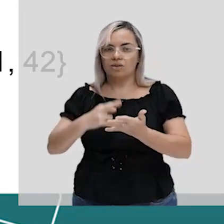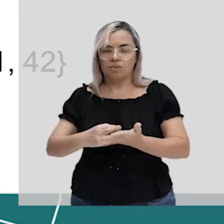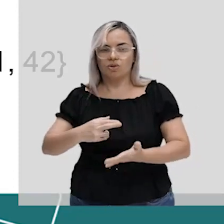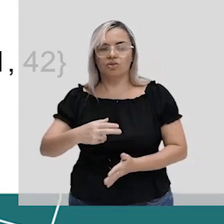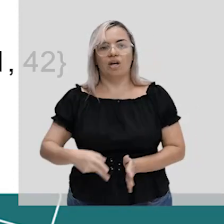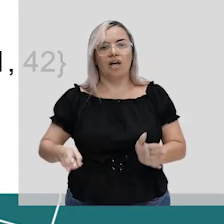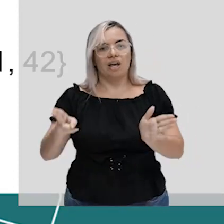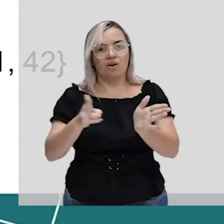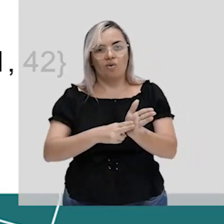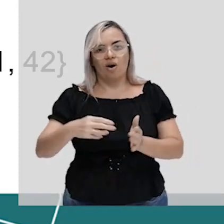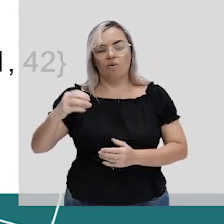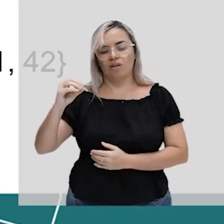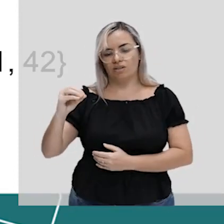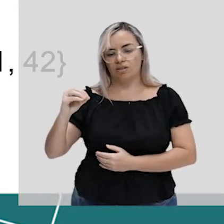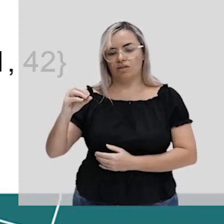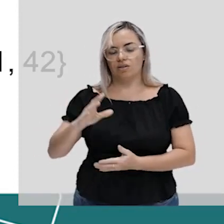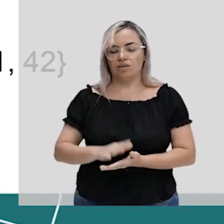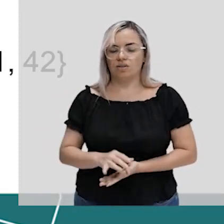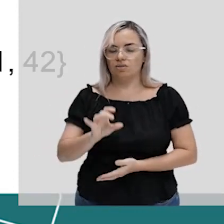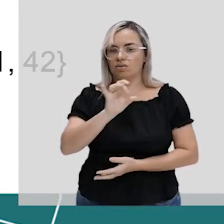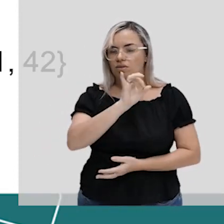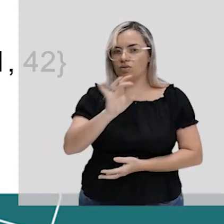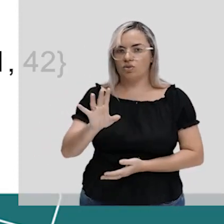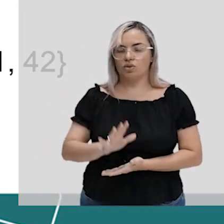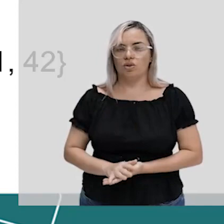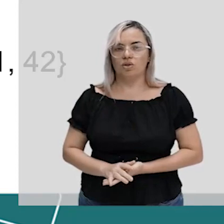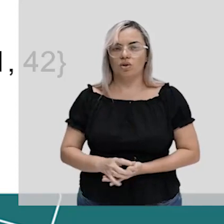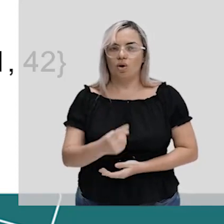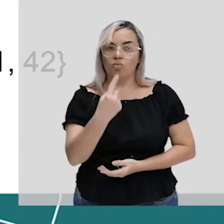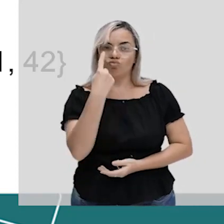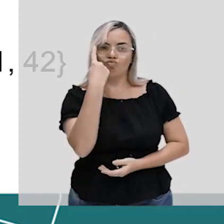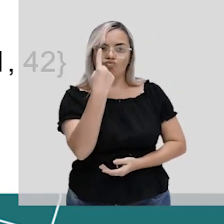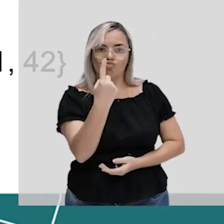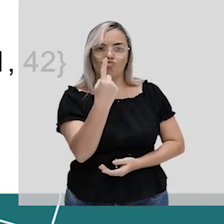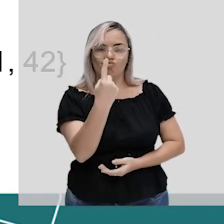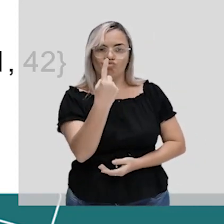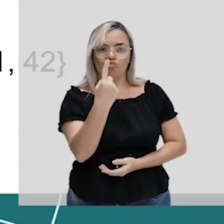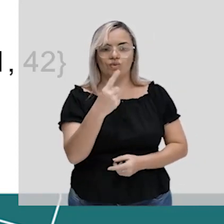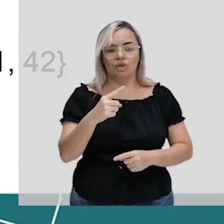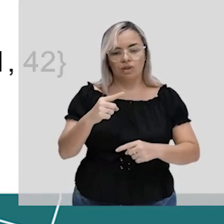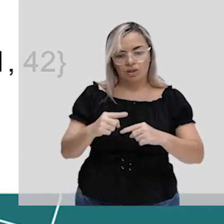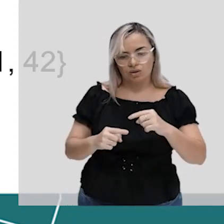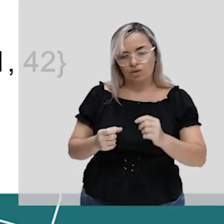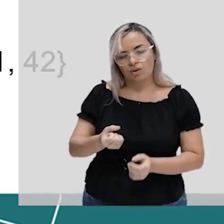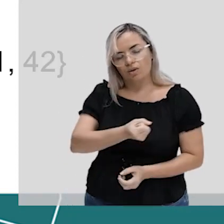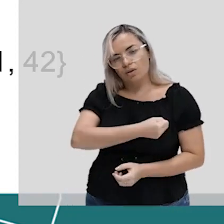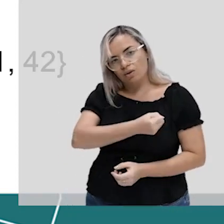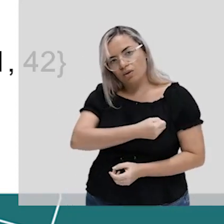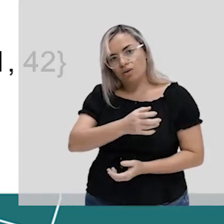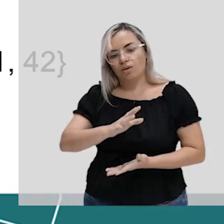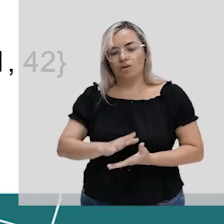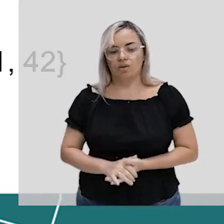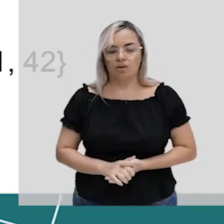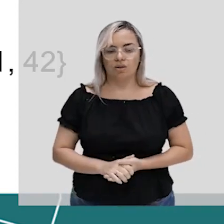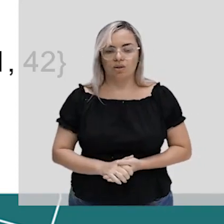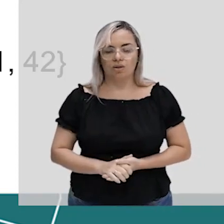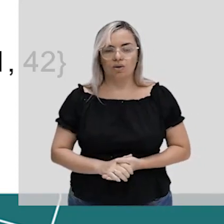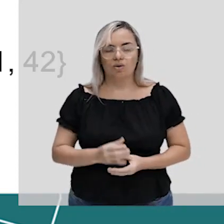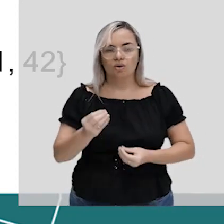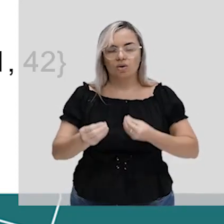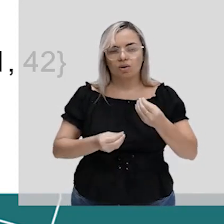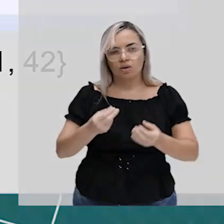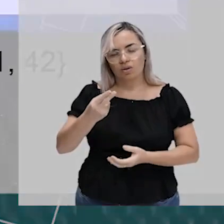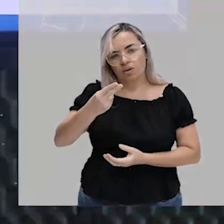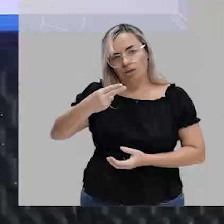é isso. Conjunto tem só um elemento. A gente vai ver que esse tipo de conjunto aqui, ele recebe um nome, tá?